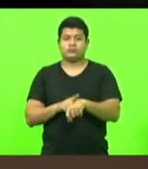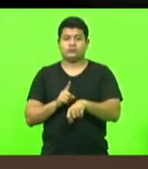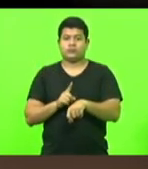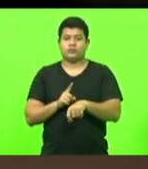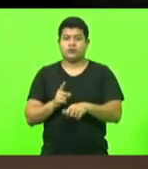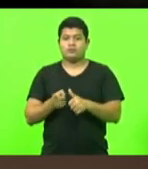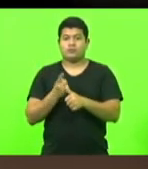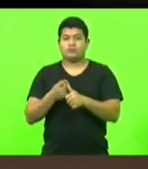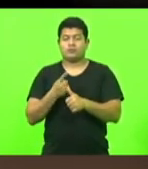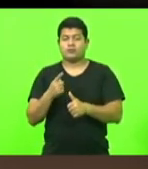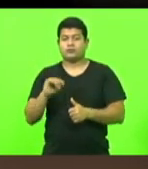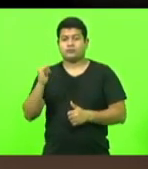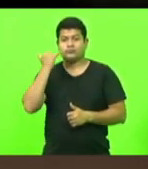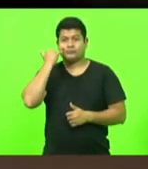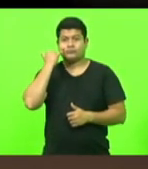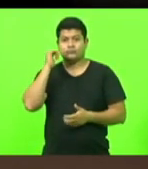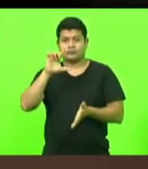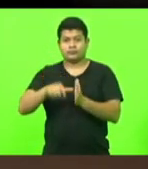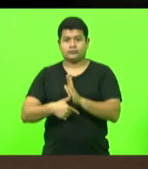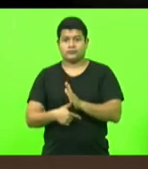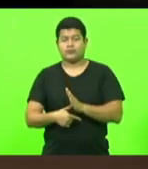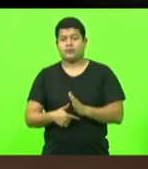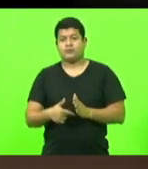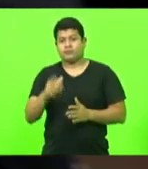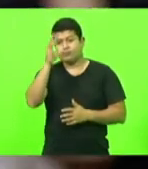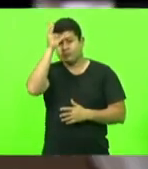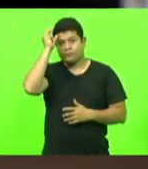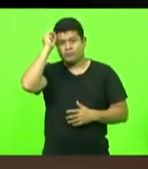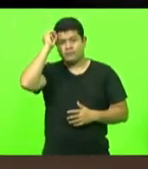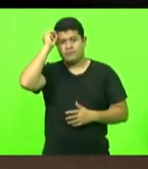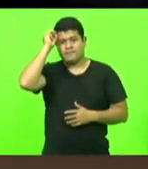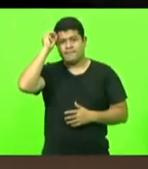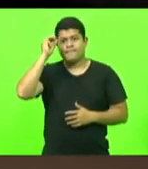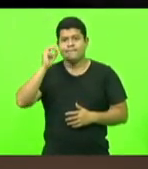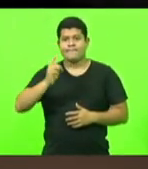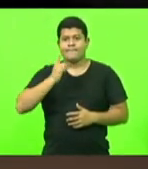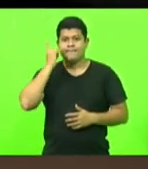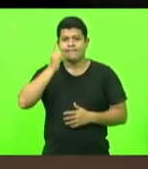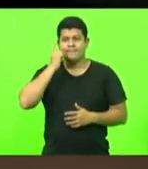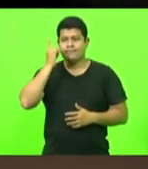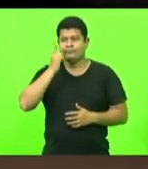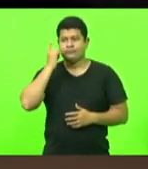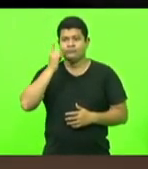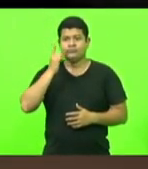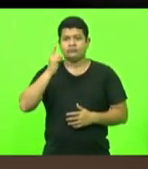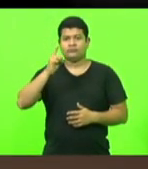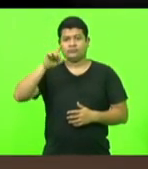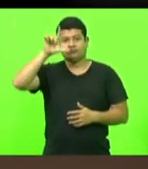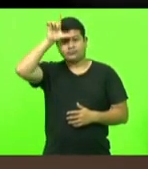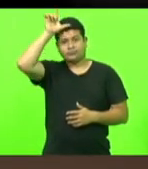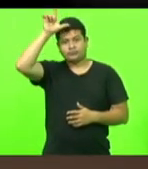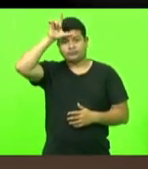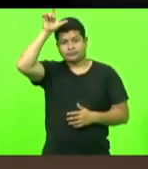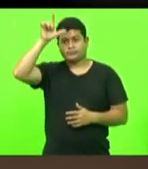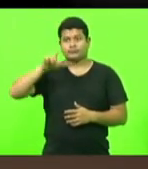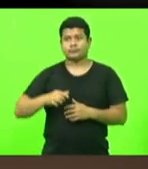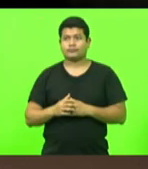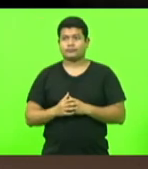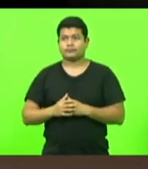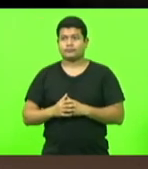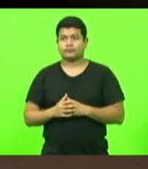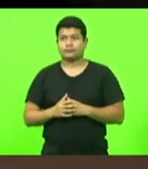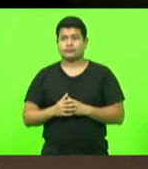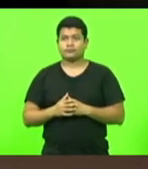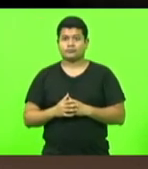Gessé Lopes, logo depois o deputado Aluciane Carminati e depois o deputado Sargento Lima. Sargento, o deputado